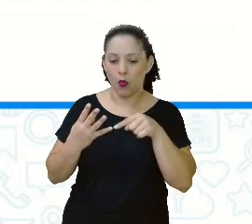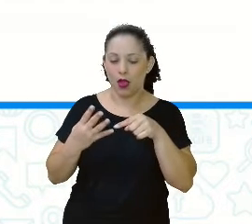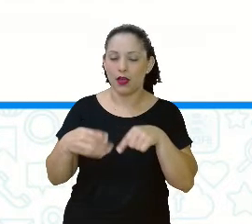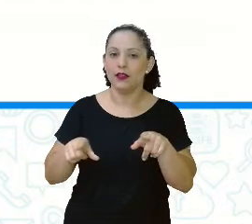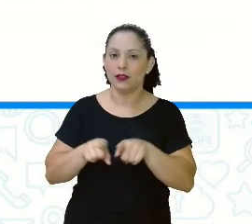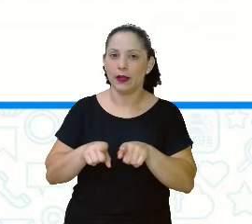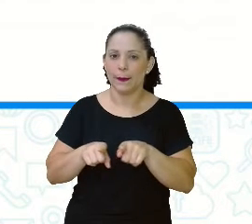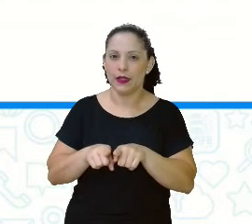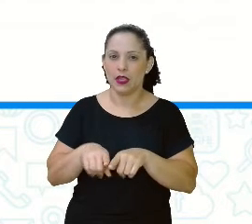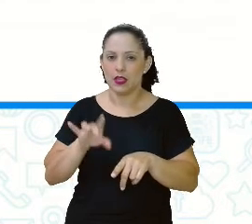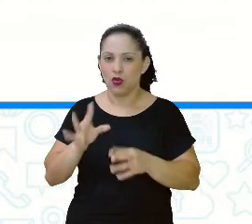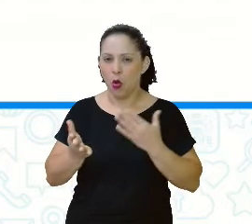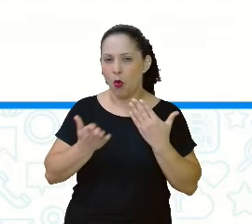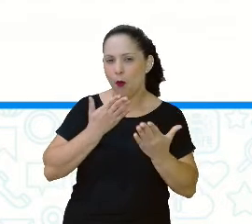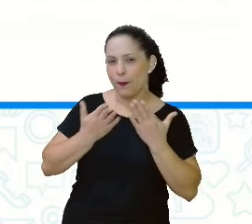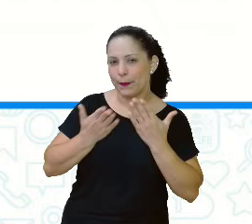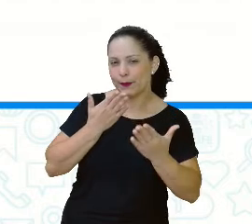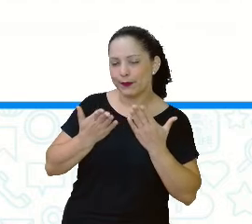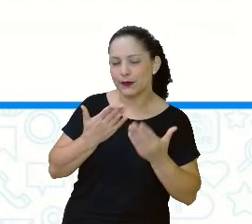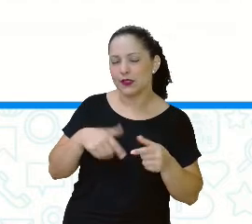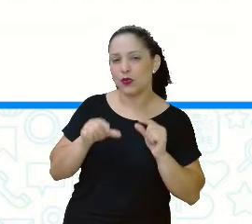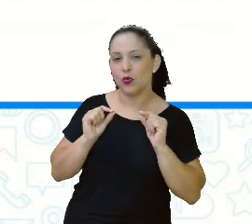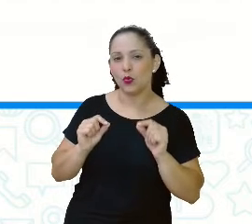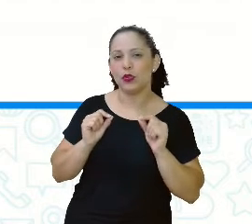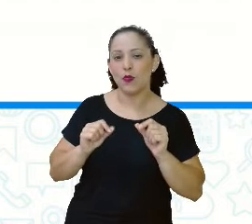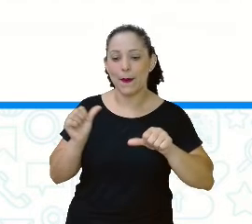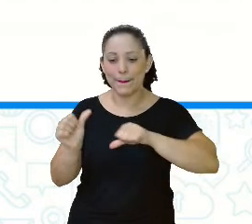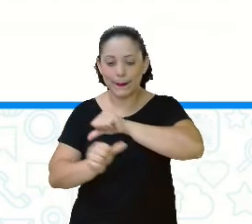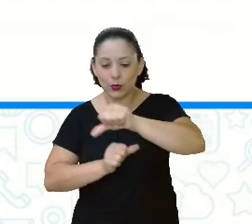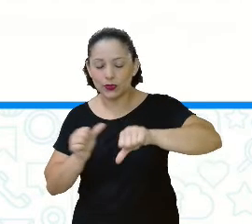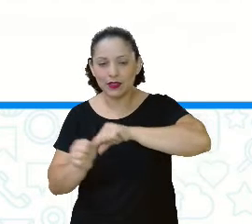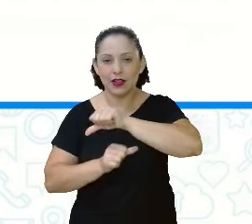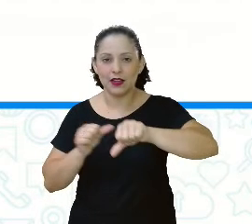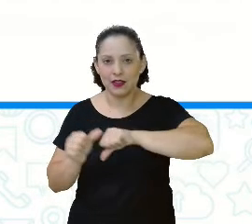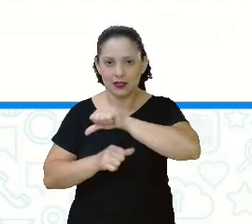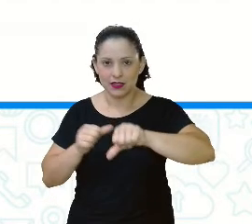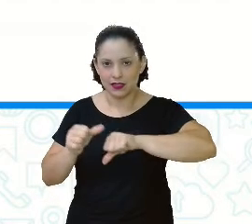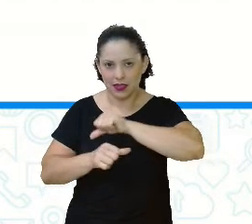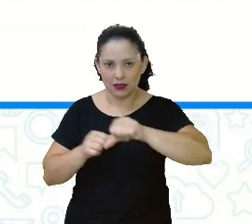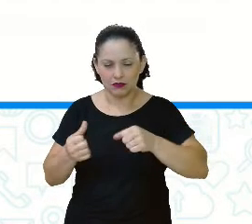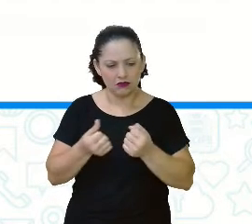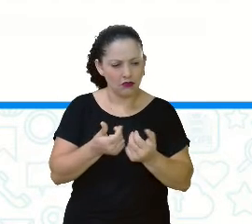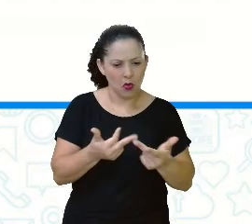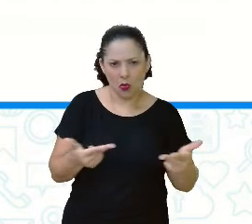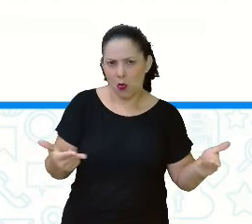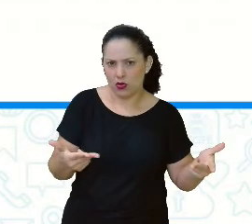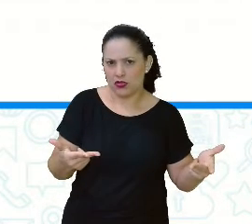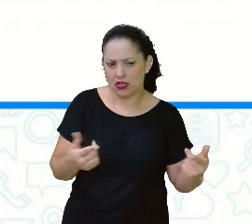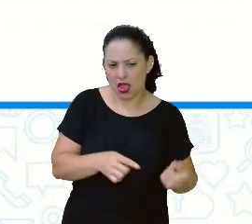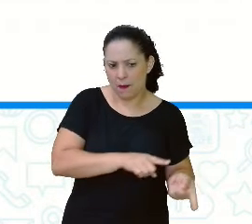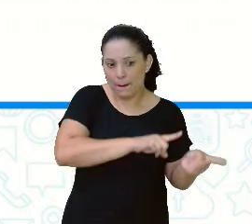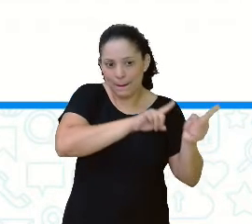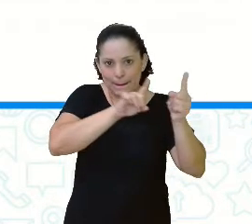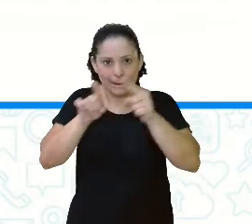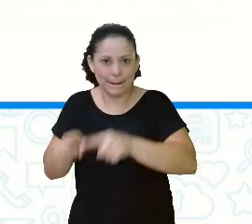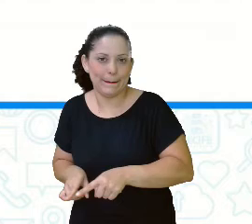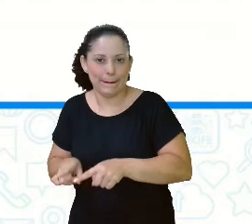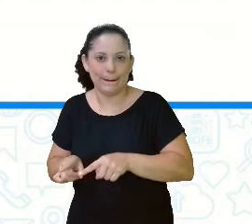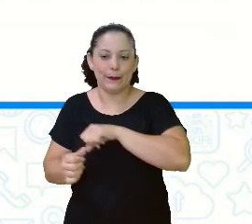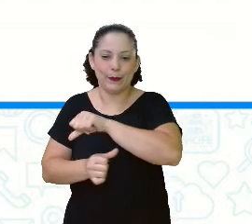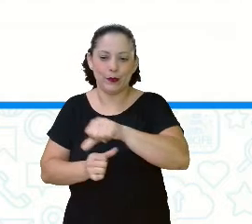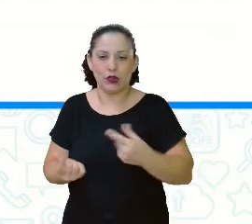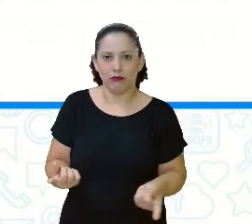também em sentido figurado. Alteração brusca de um estado, condição, direção, resultado, etc.